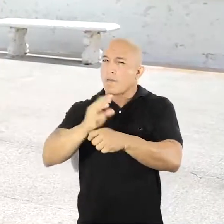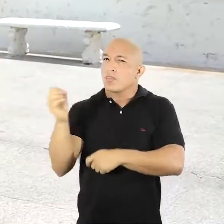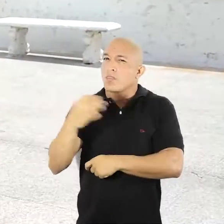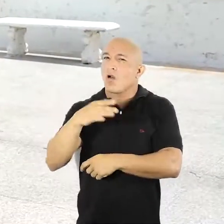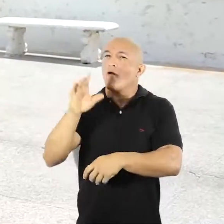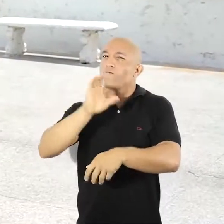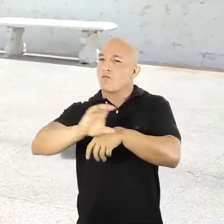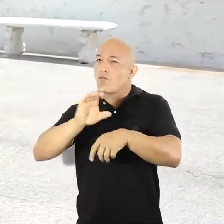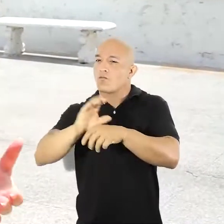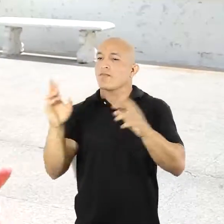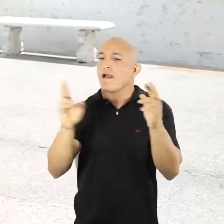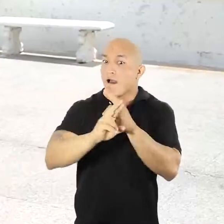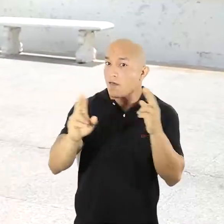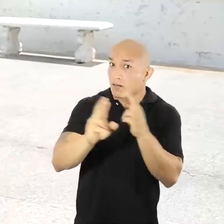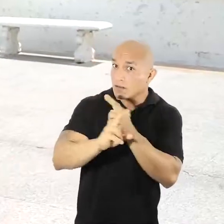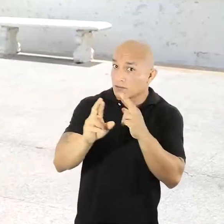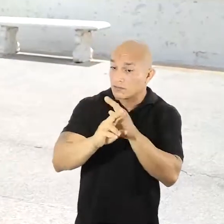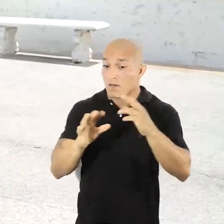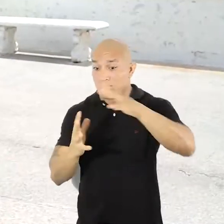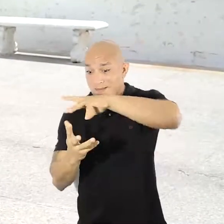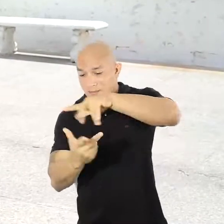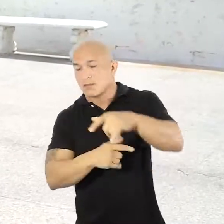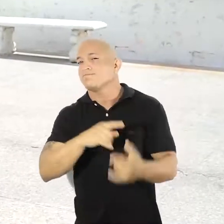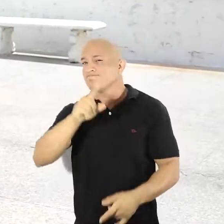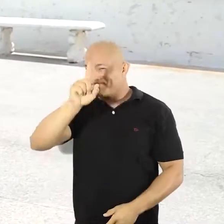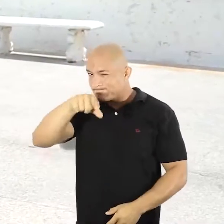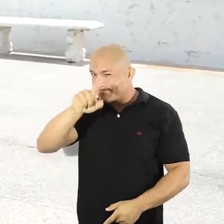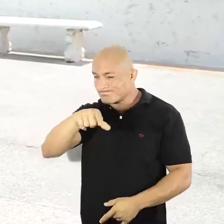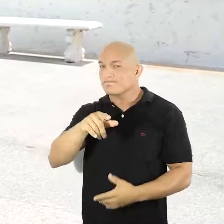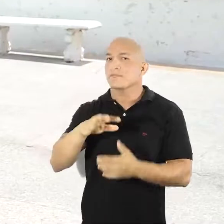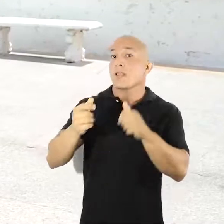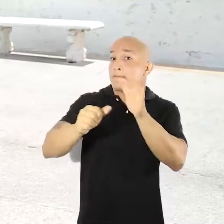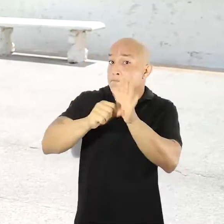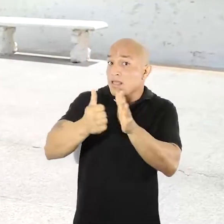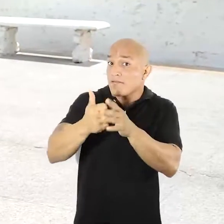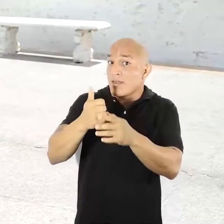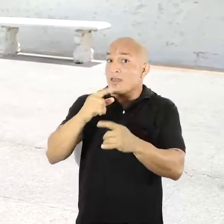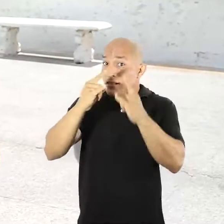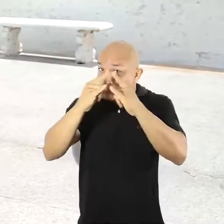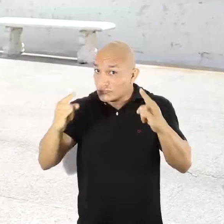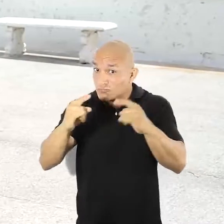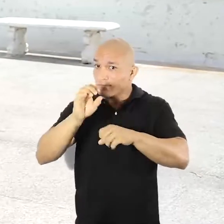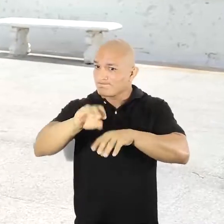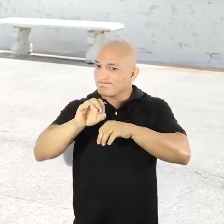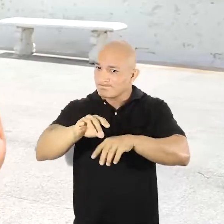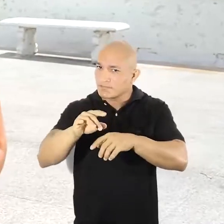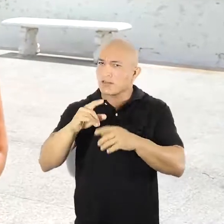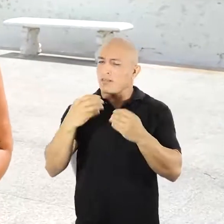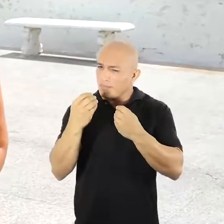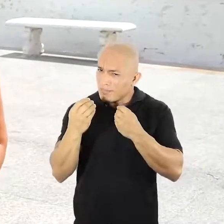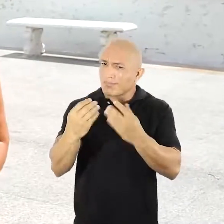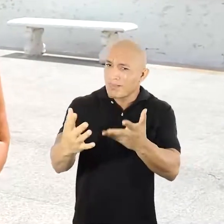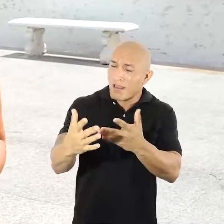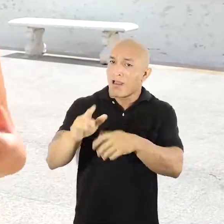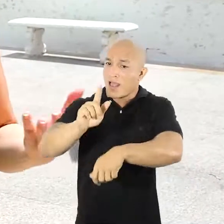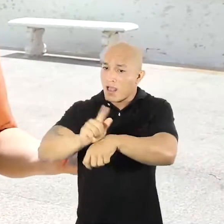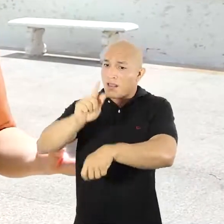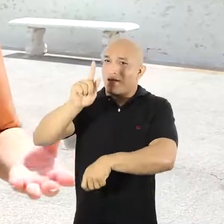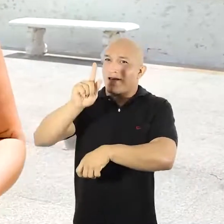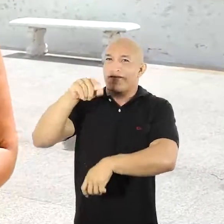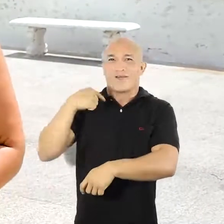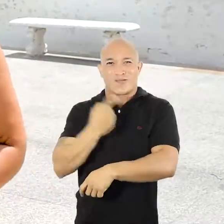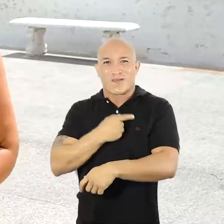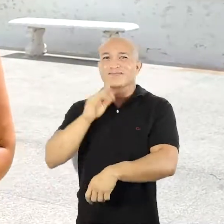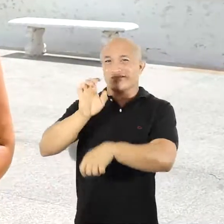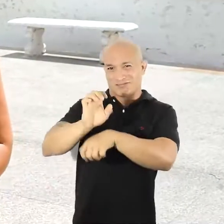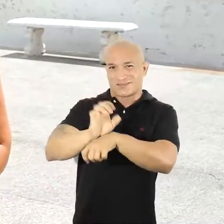A UEMA lança esse ano o novo curso de Relações Internacionais. É isso mesmo! É a primeira vez que uma instituição de ensino está